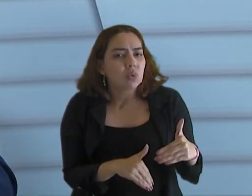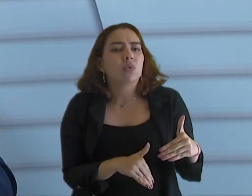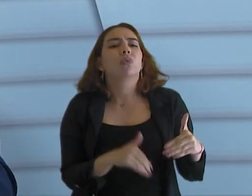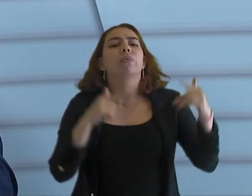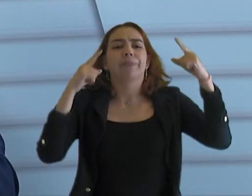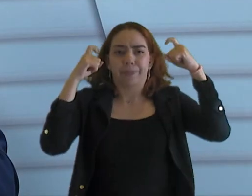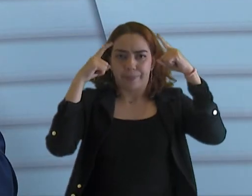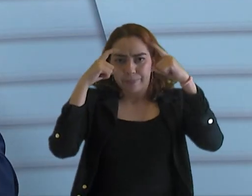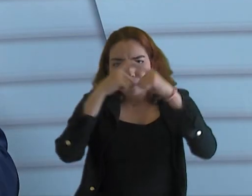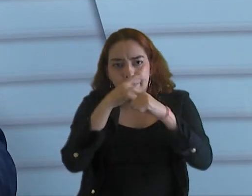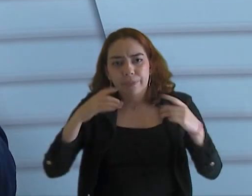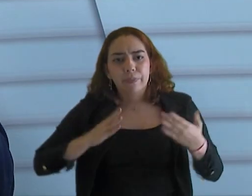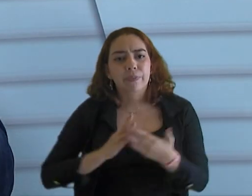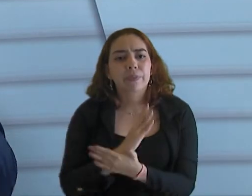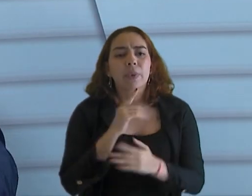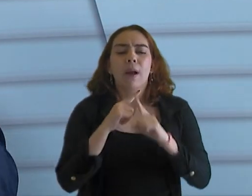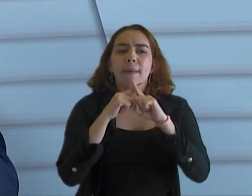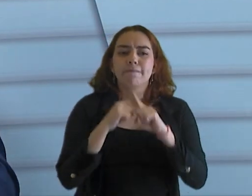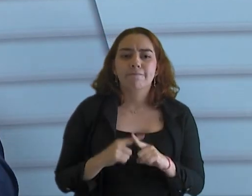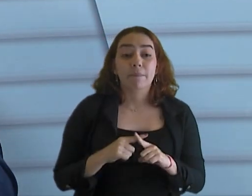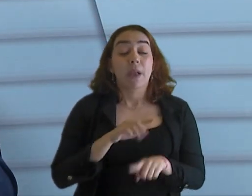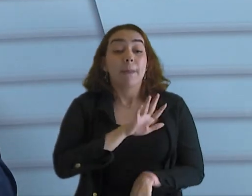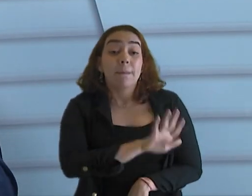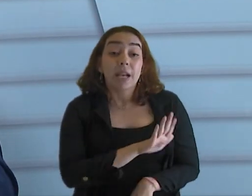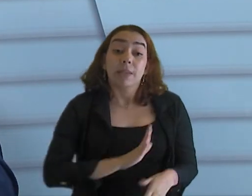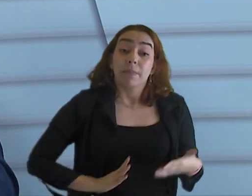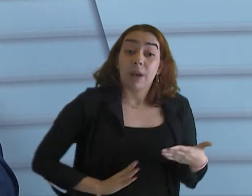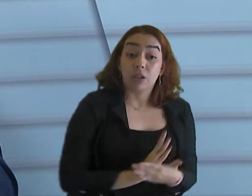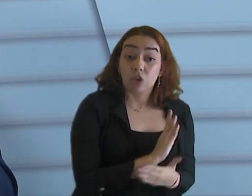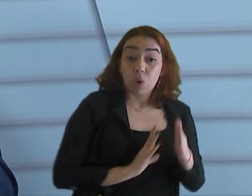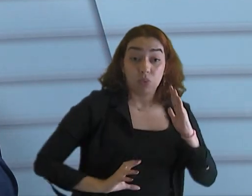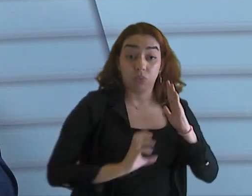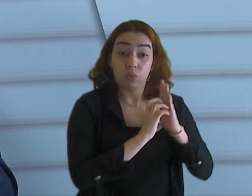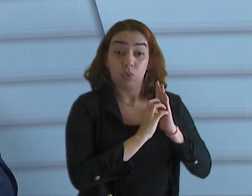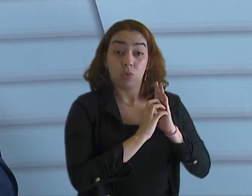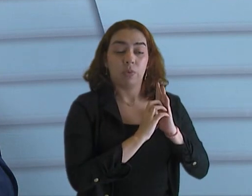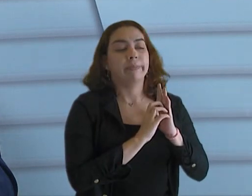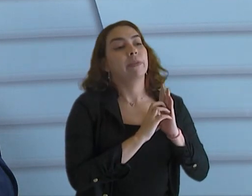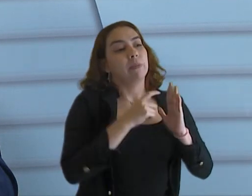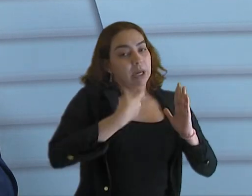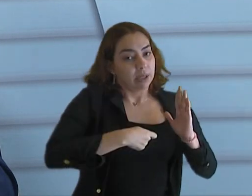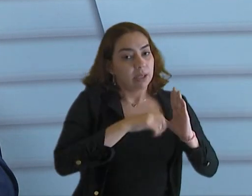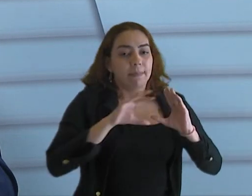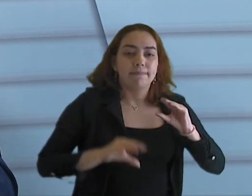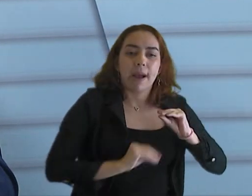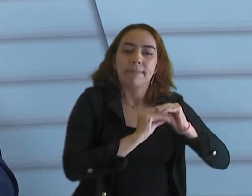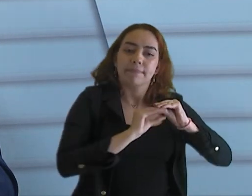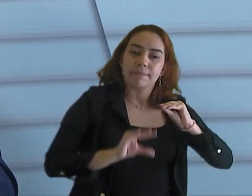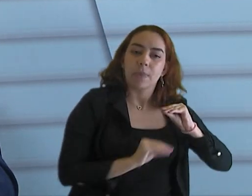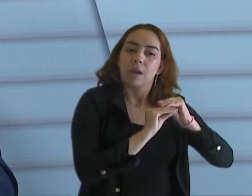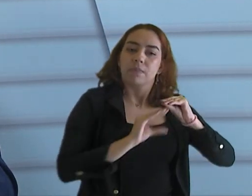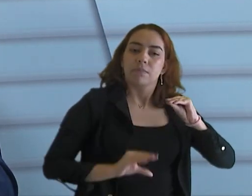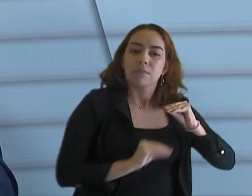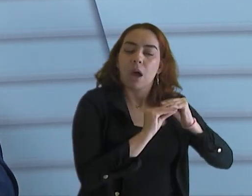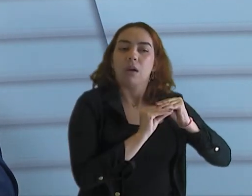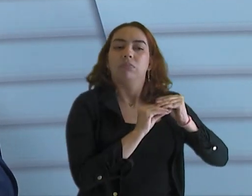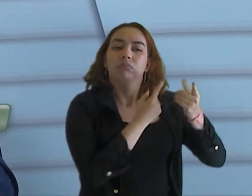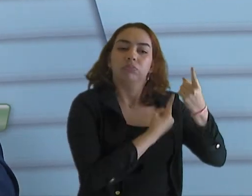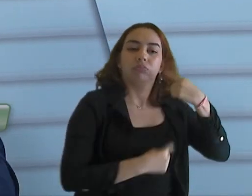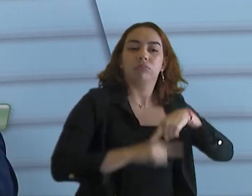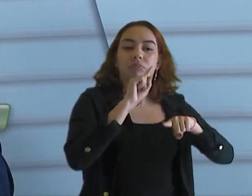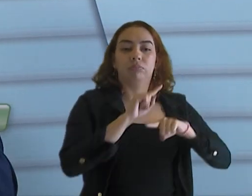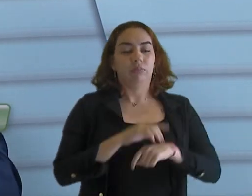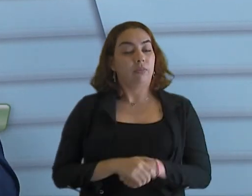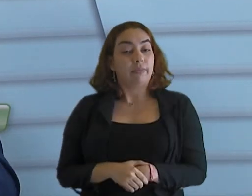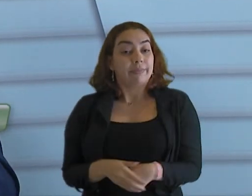estão se qualificando sempre, de altíssimo nível. Então, gente tem a obrigação de avançar e de tornar o